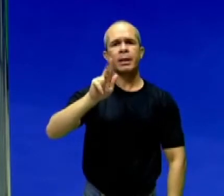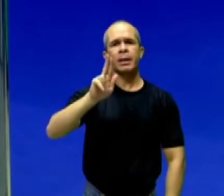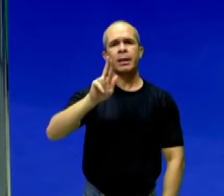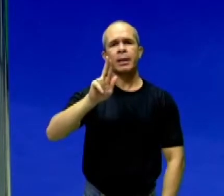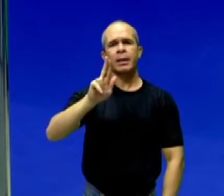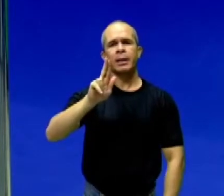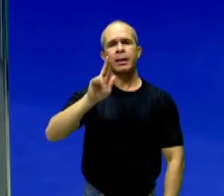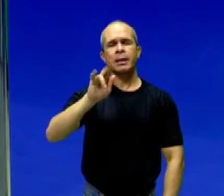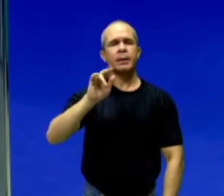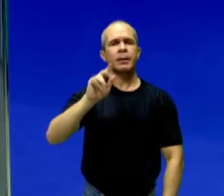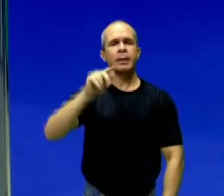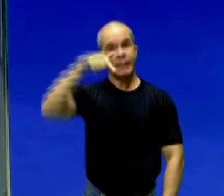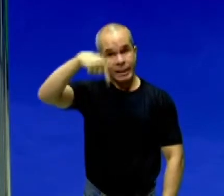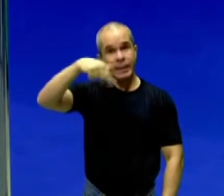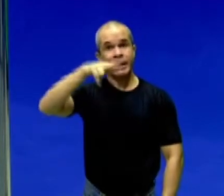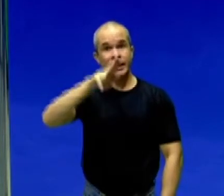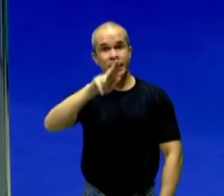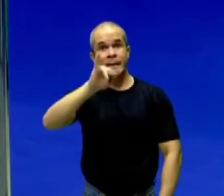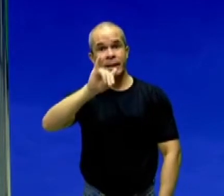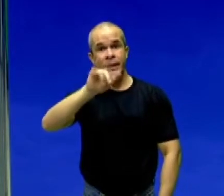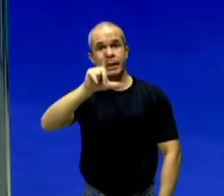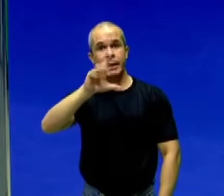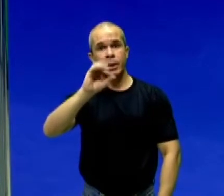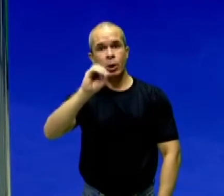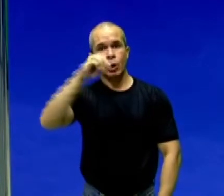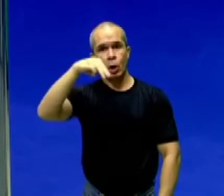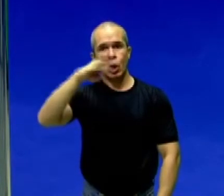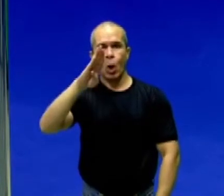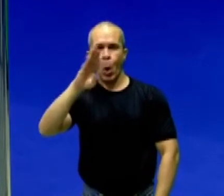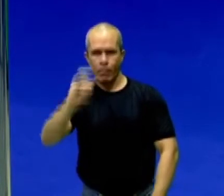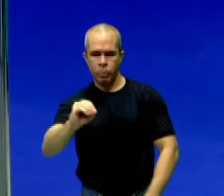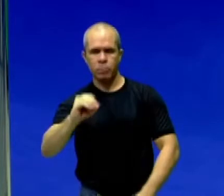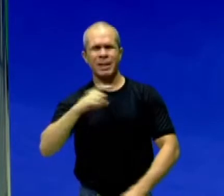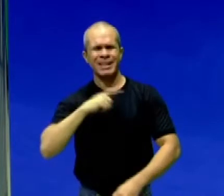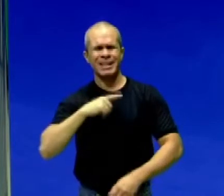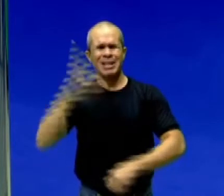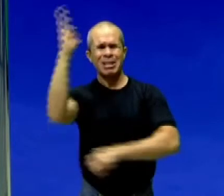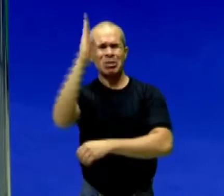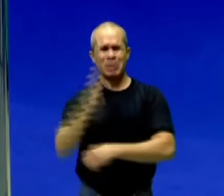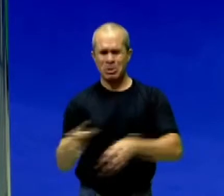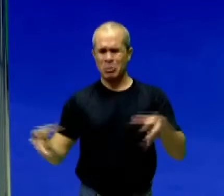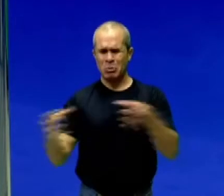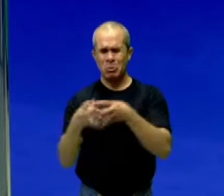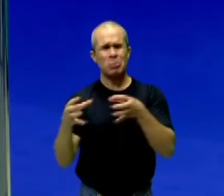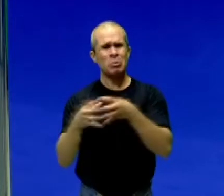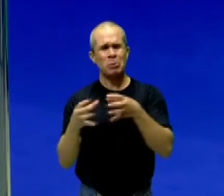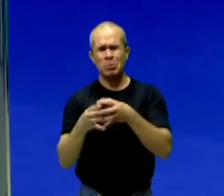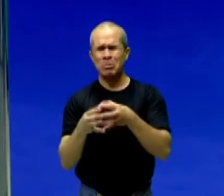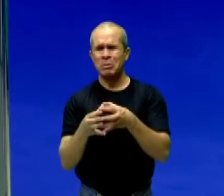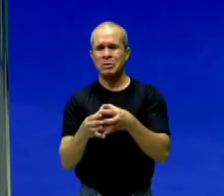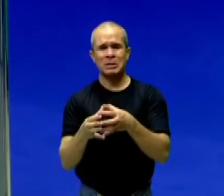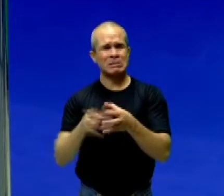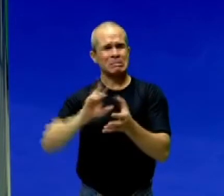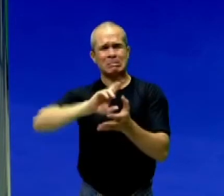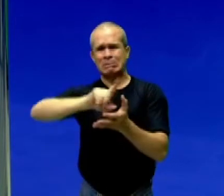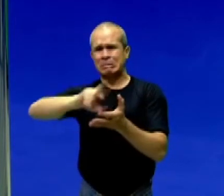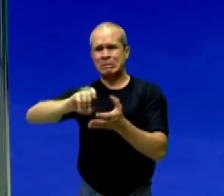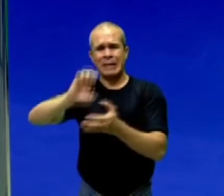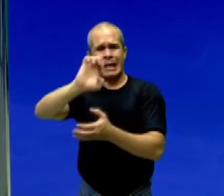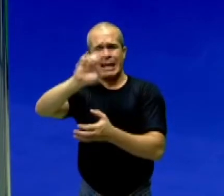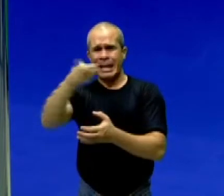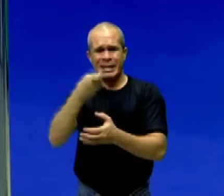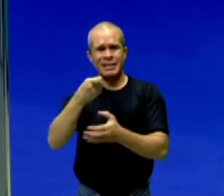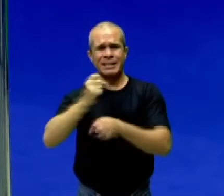comunidade quilombolas. No Brasil, nós temos centenas de comunidades quilombolas. O quilombo mais